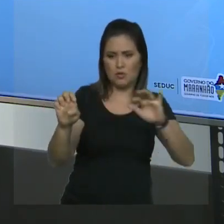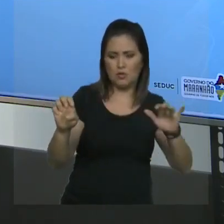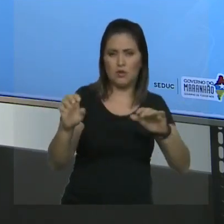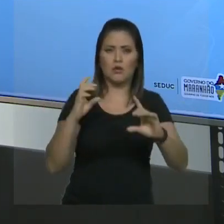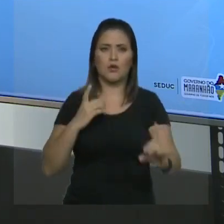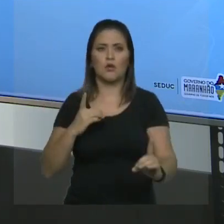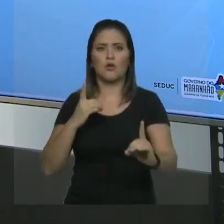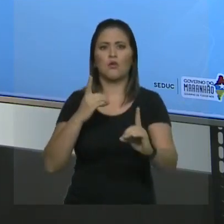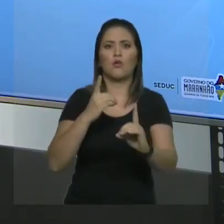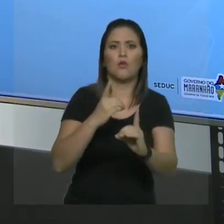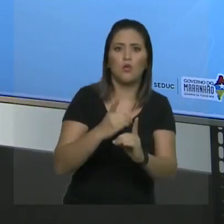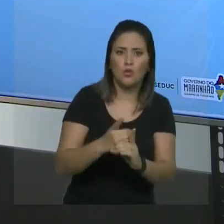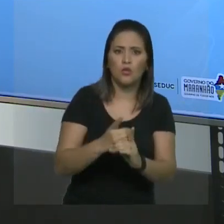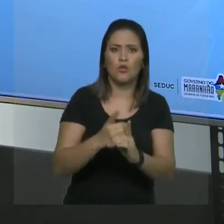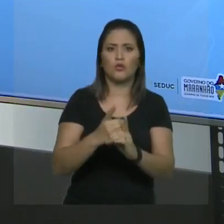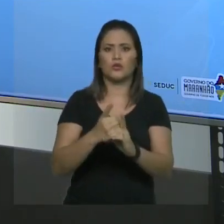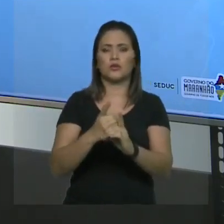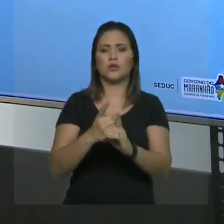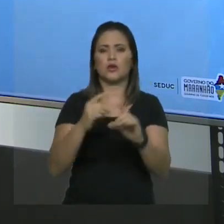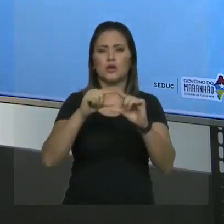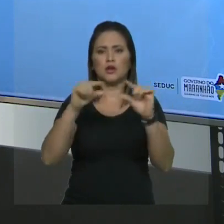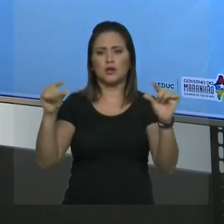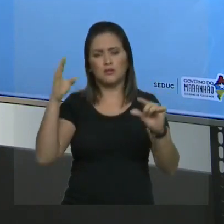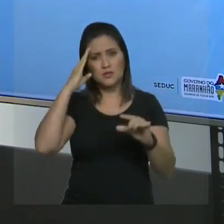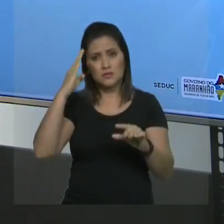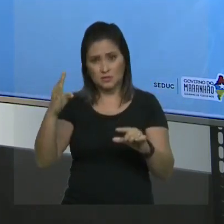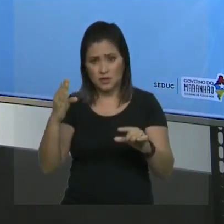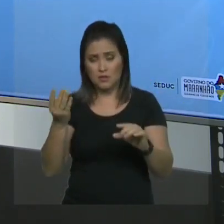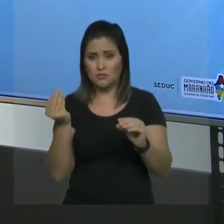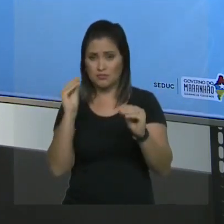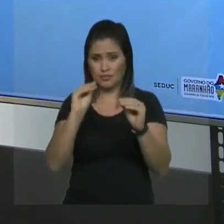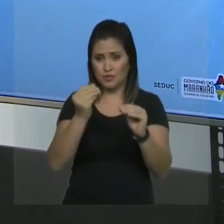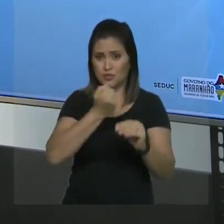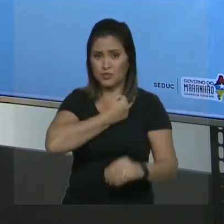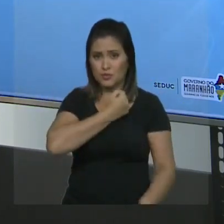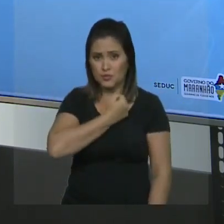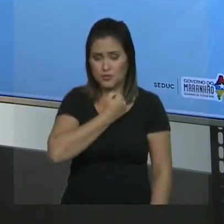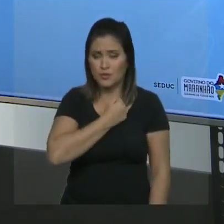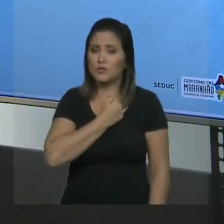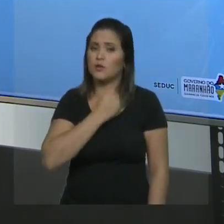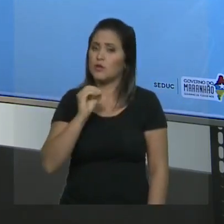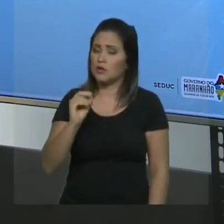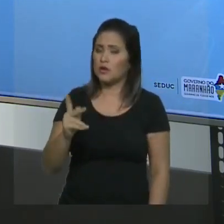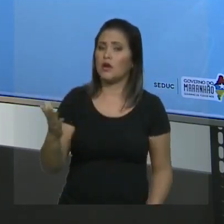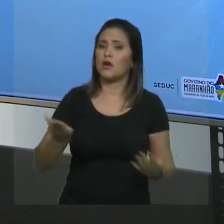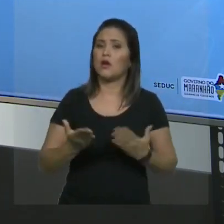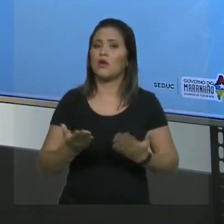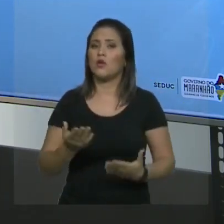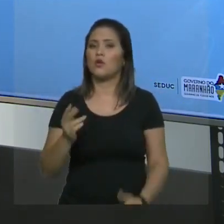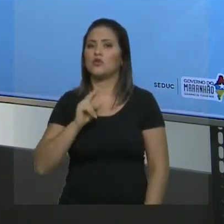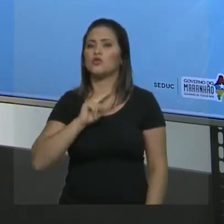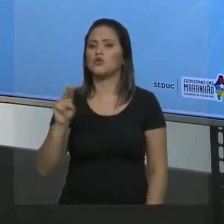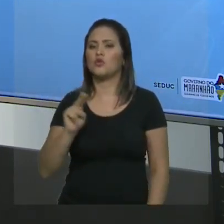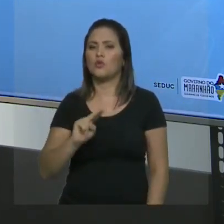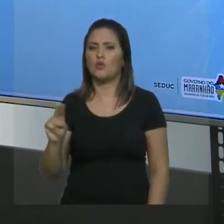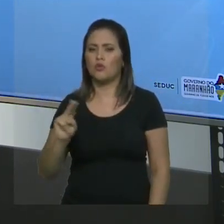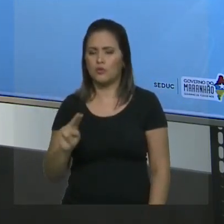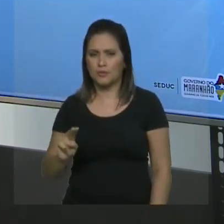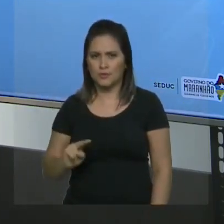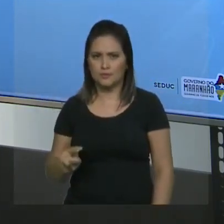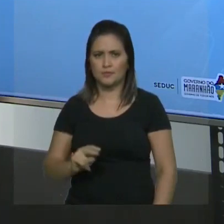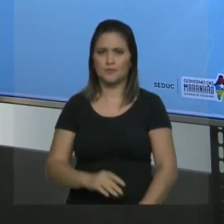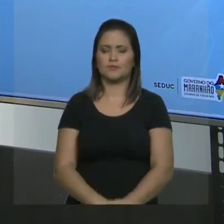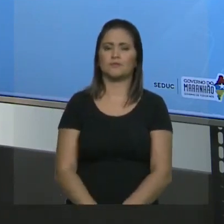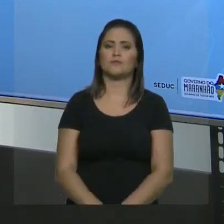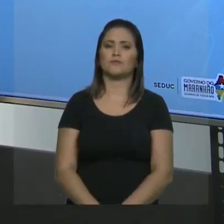Achei a cadeia principal? Tudo bem? Numerei a cadeia principal. Numerei. Agora vamos dar os nomes. Vamos dar o nome agora ao hidrocarboneto.